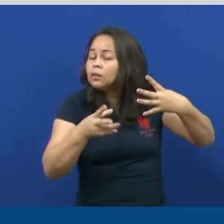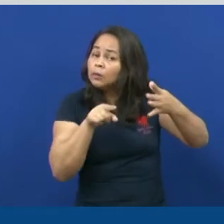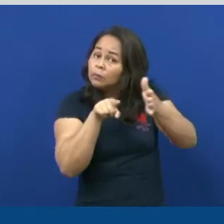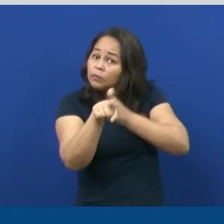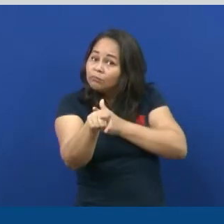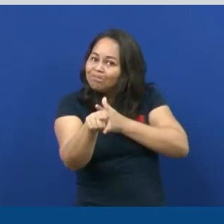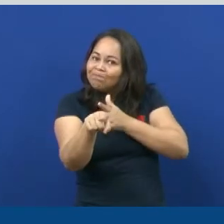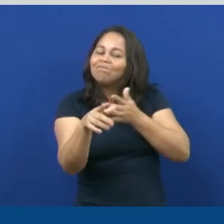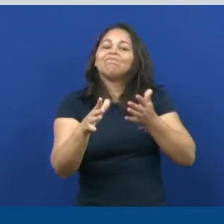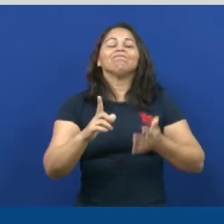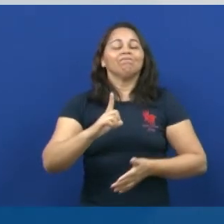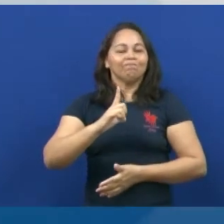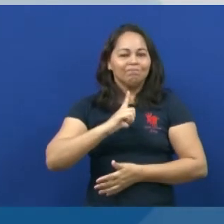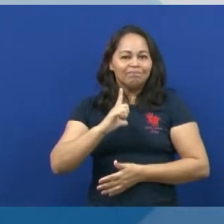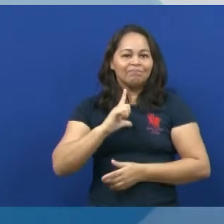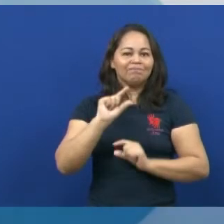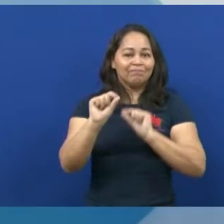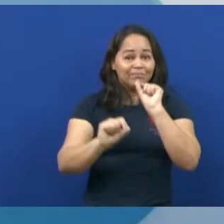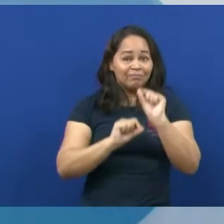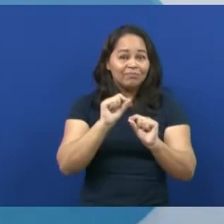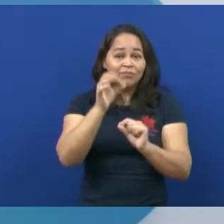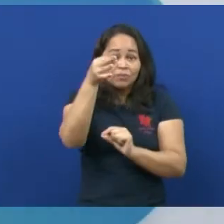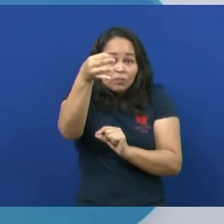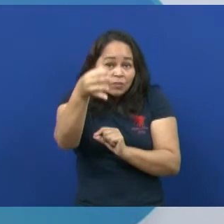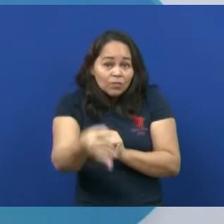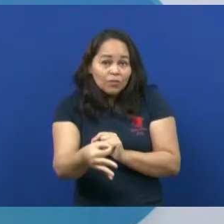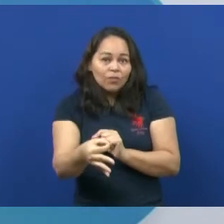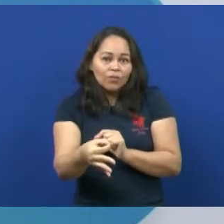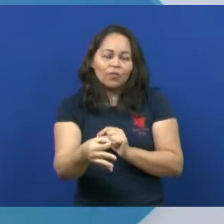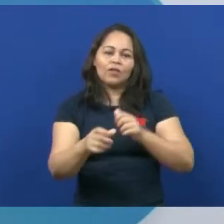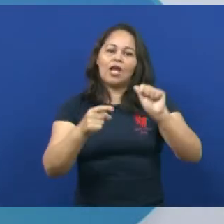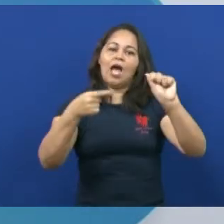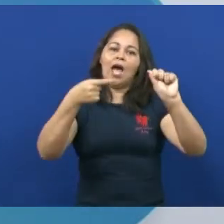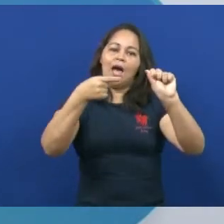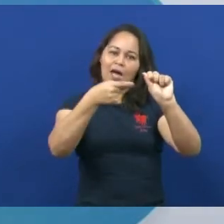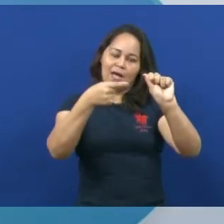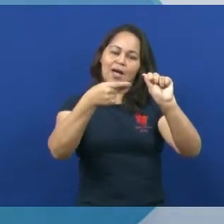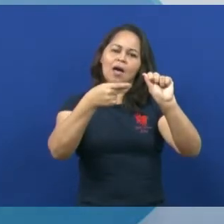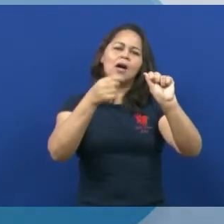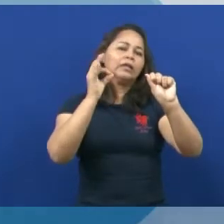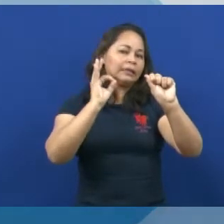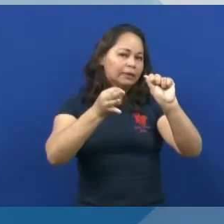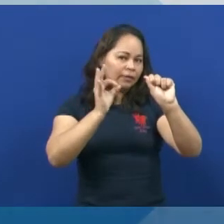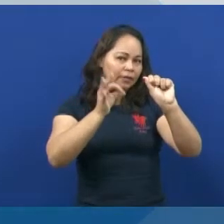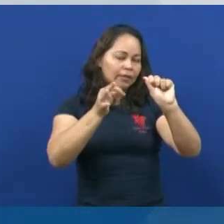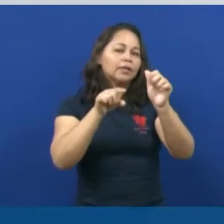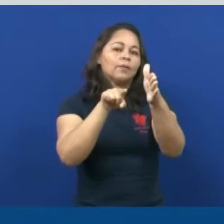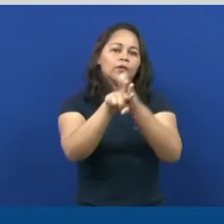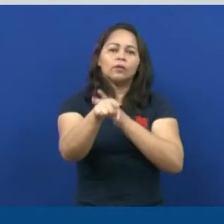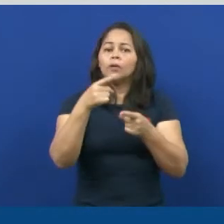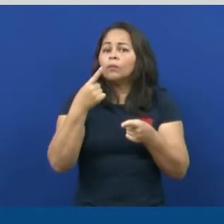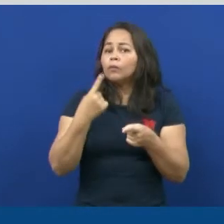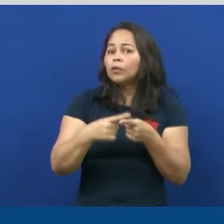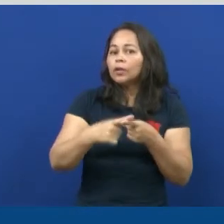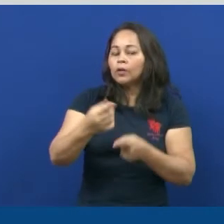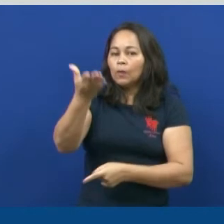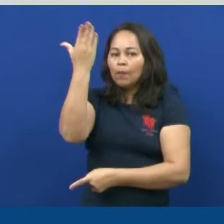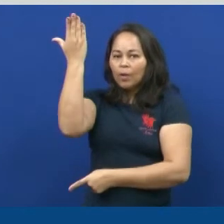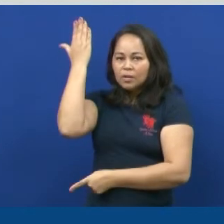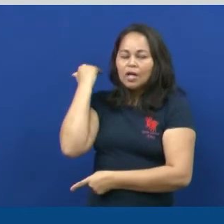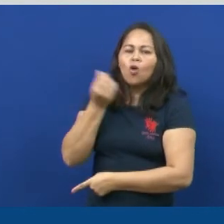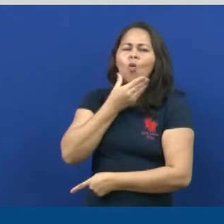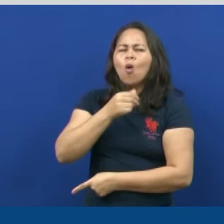A gente tem, como a questão correta, a A. Por quê? Os homens desse período eram